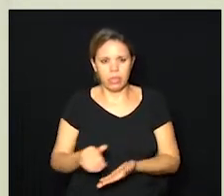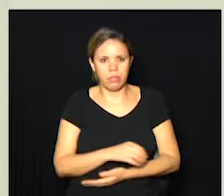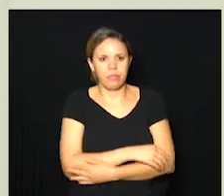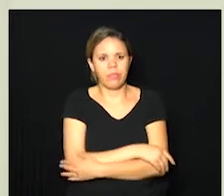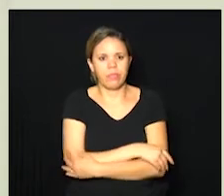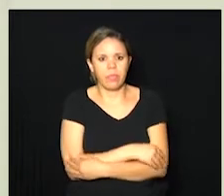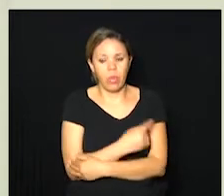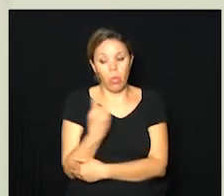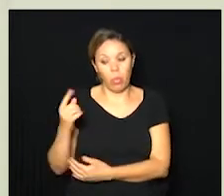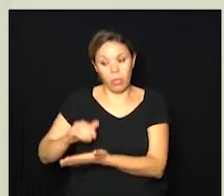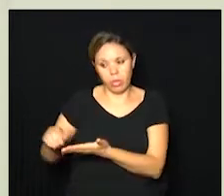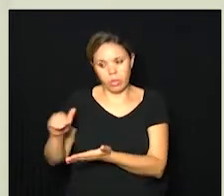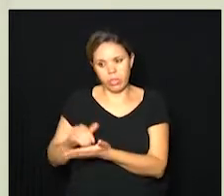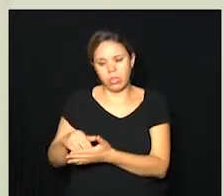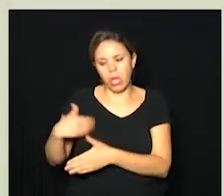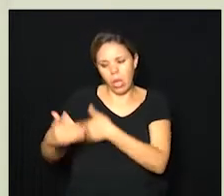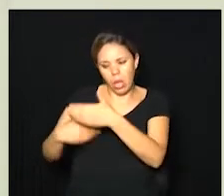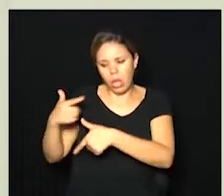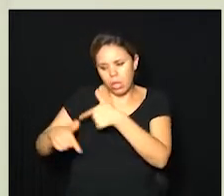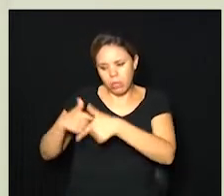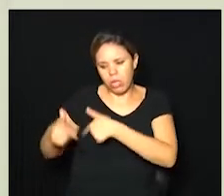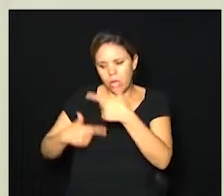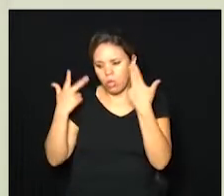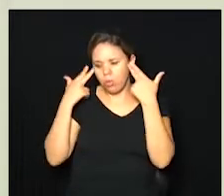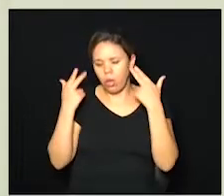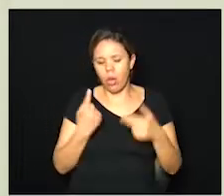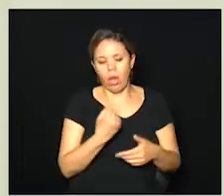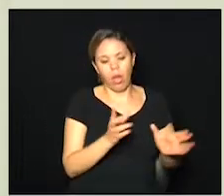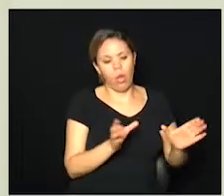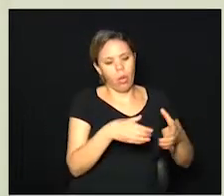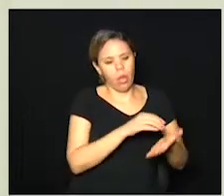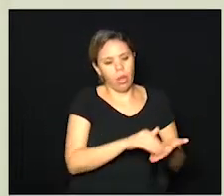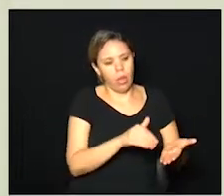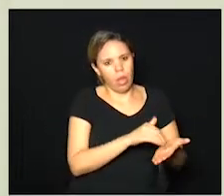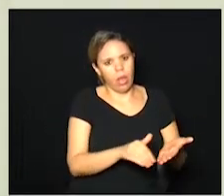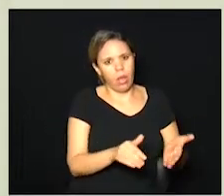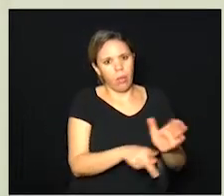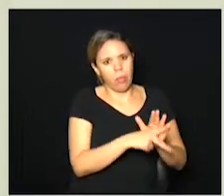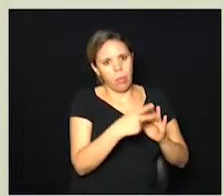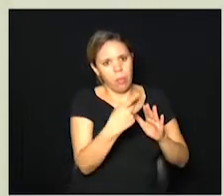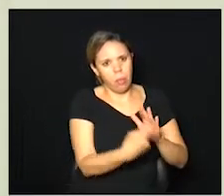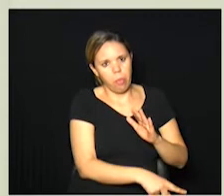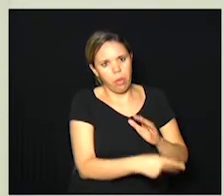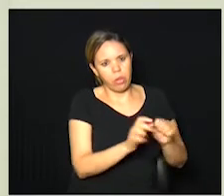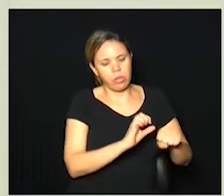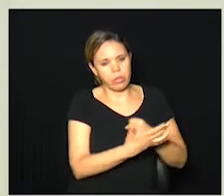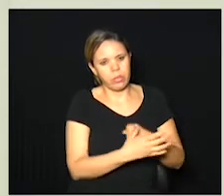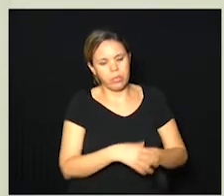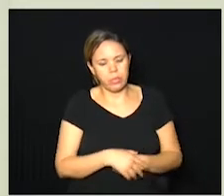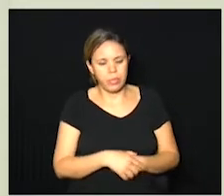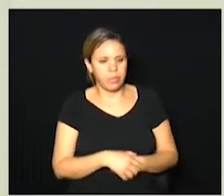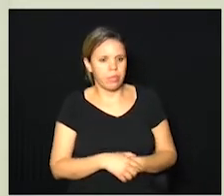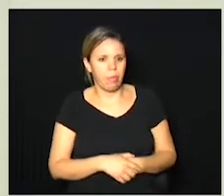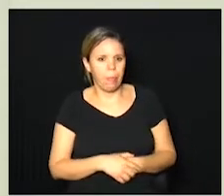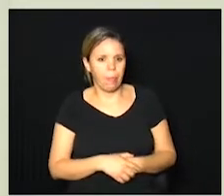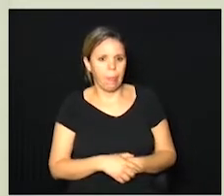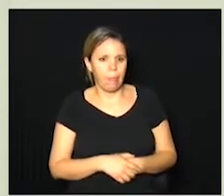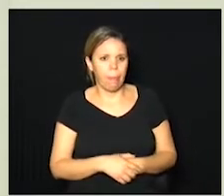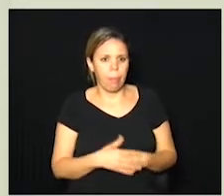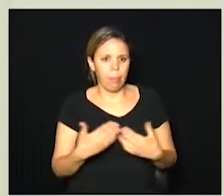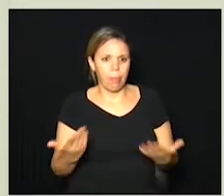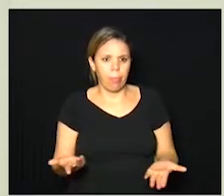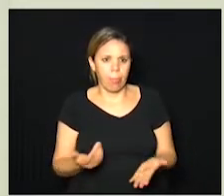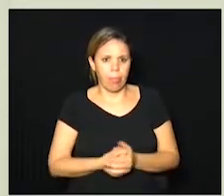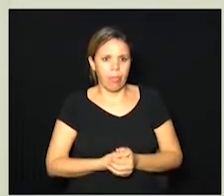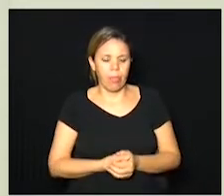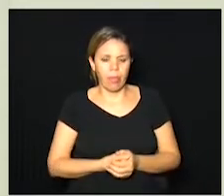uma secretaria da rotina que sempre existiu e a secretaria da da Covid 19 então ele